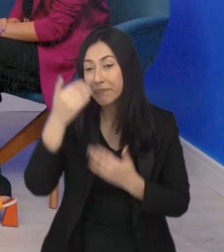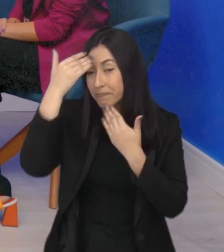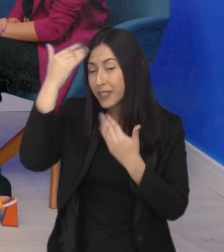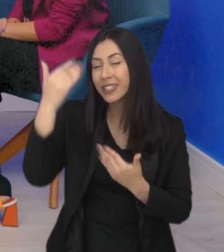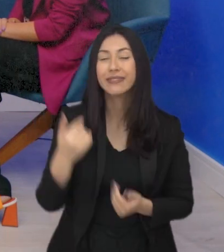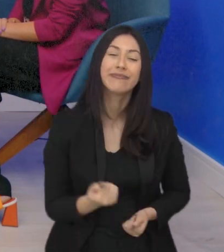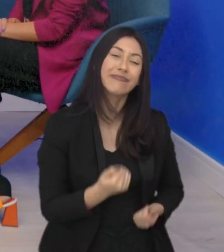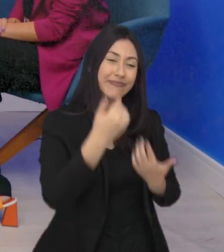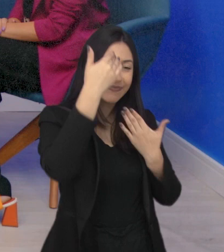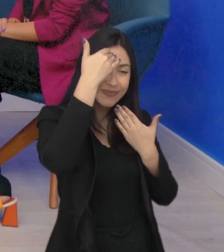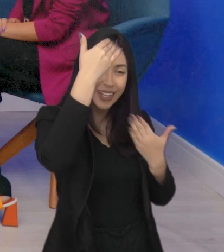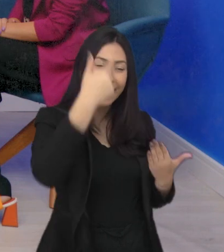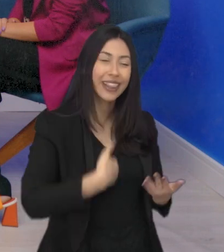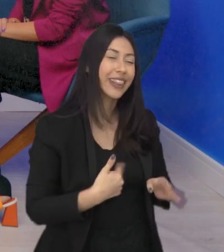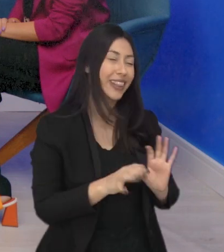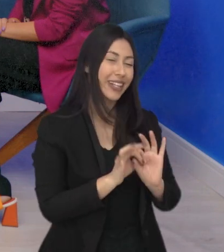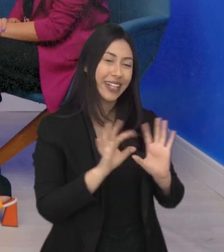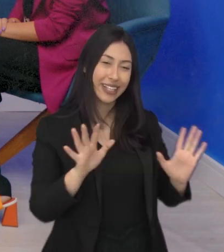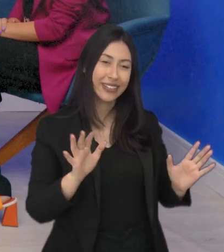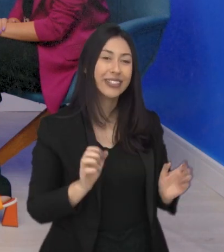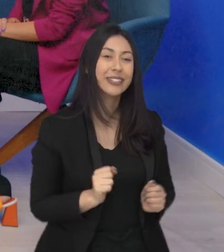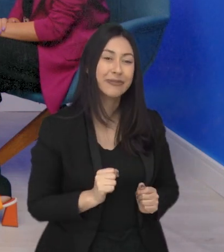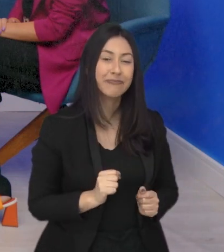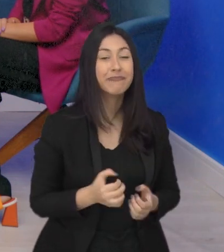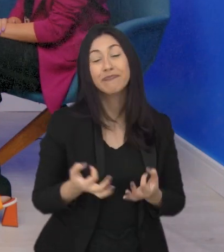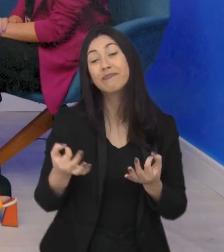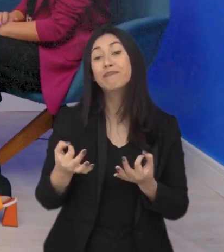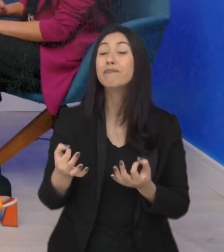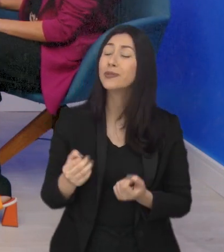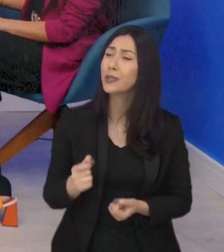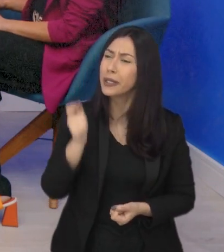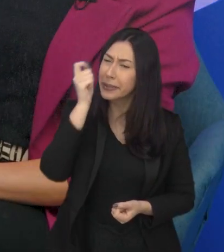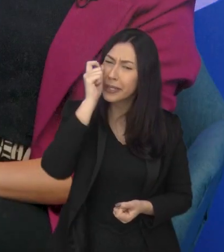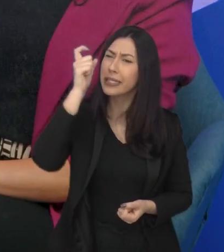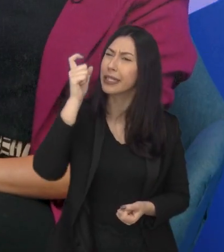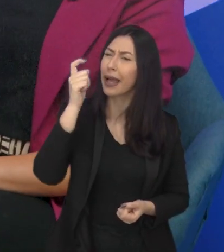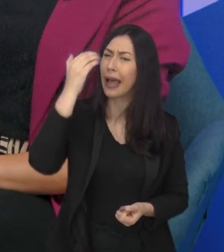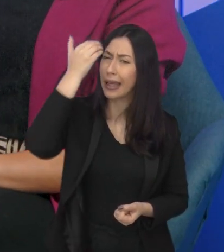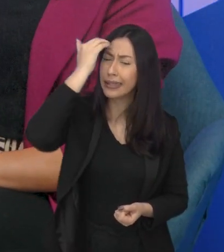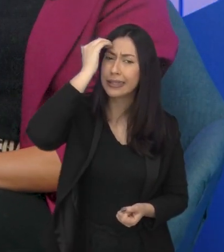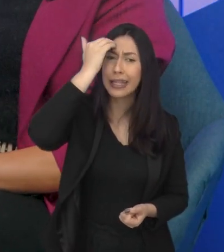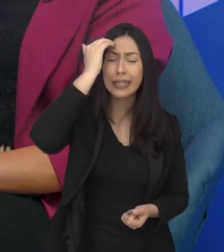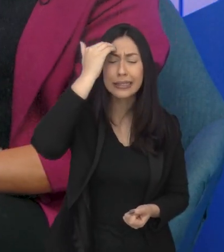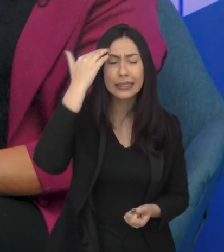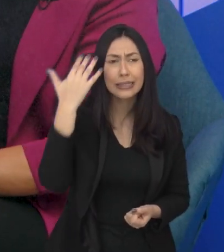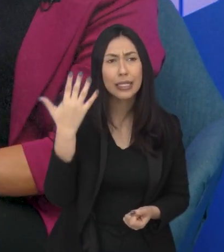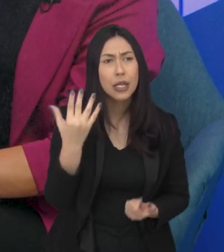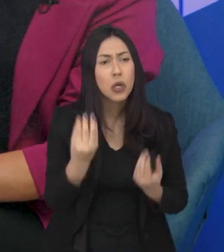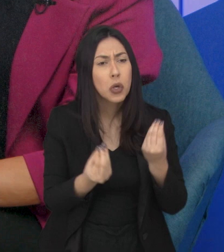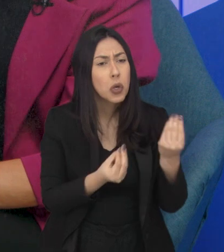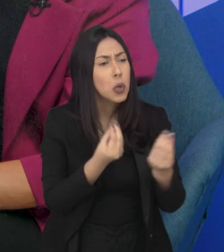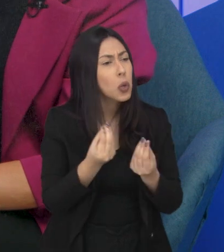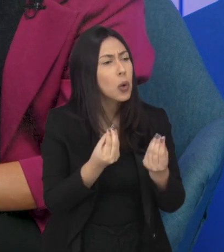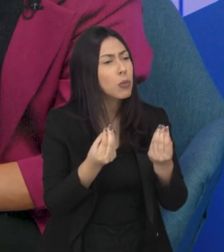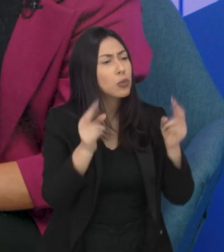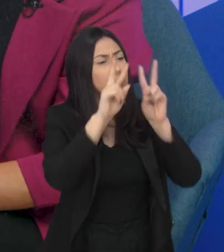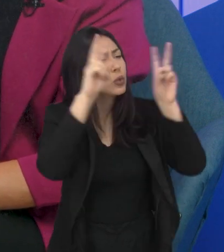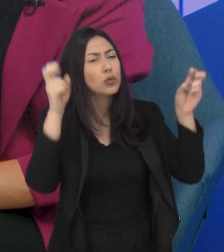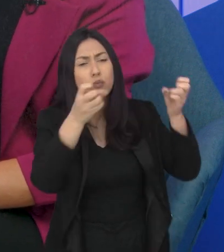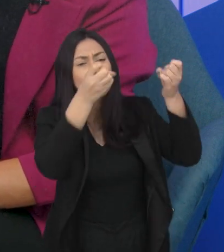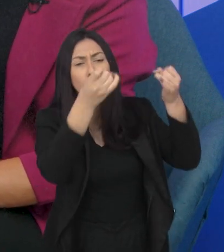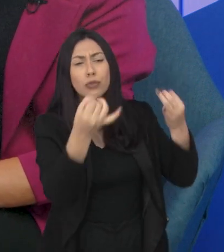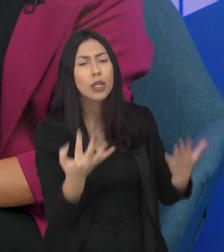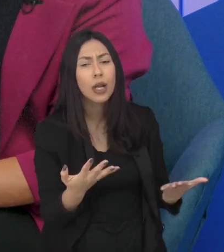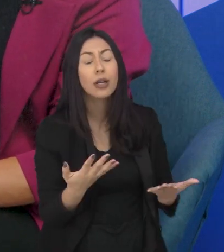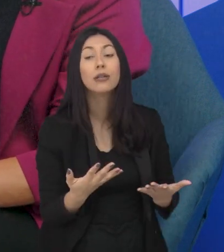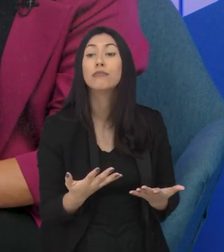próxima, viu? Muito obrigada. Estou à disposição. Perfeito. Interessante a gente entender a complexidade de um assunto como esse, né,